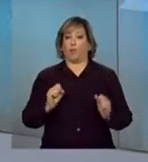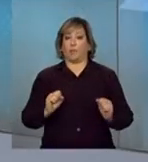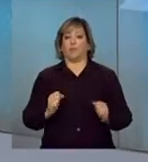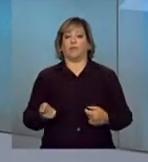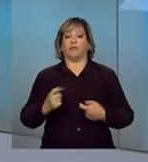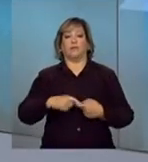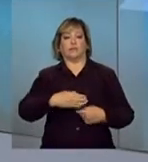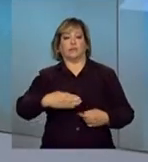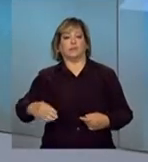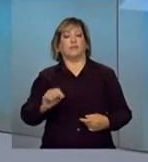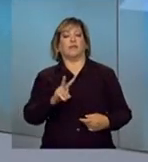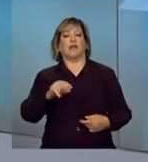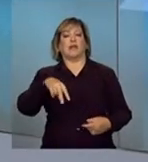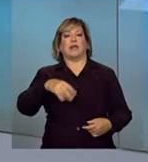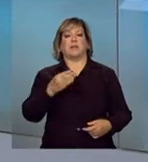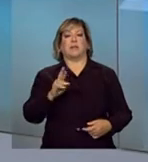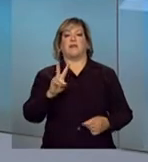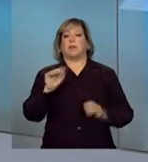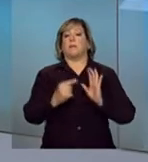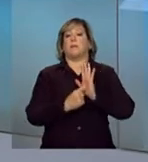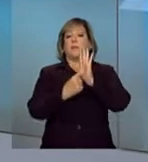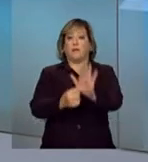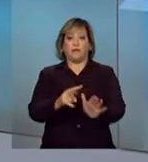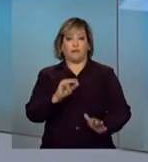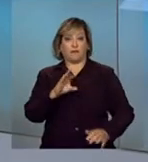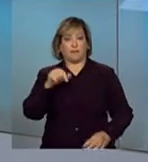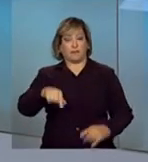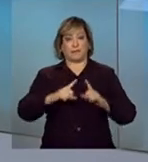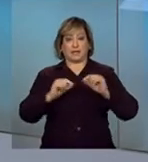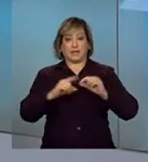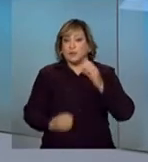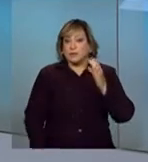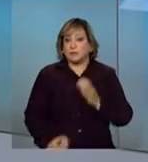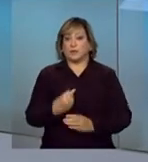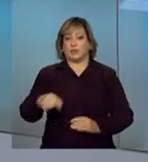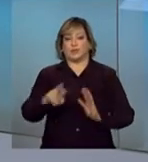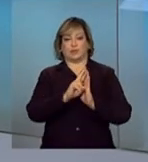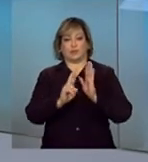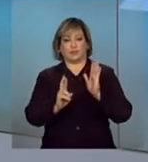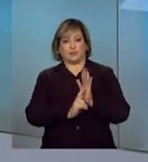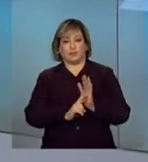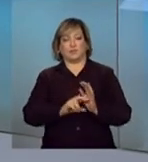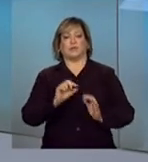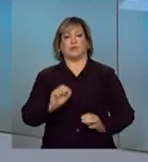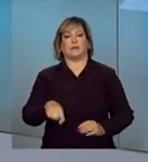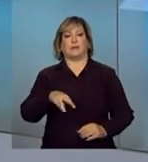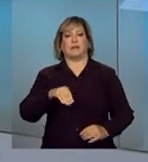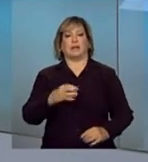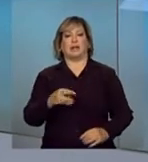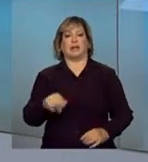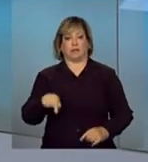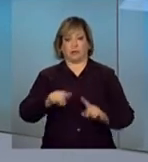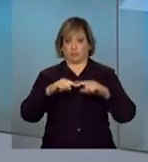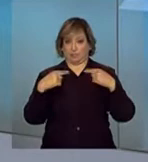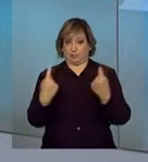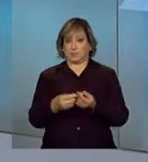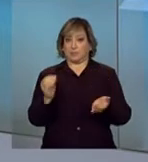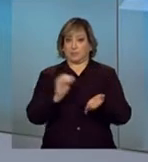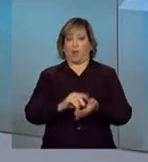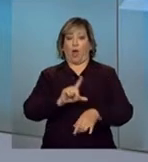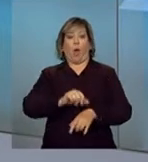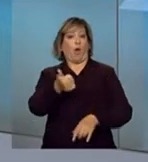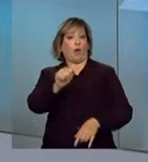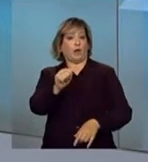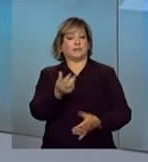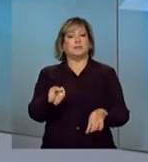mais a NBR vai transmitir ao vivo de Brasília o lançamento do marco regulatório da mineração. A cerimônia está marcada para as